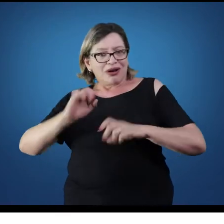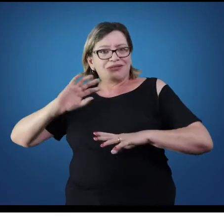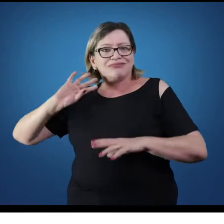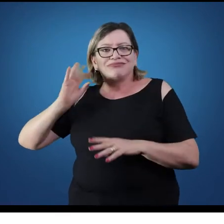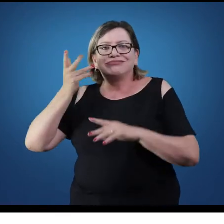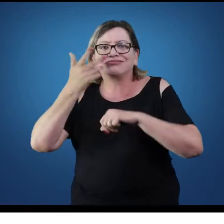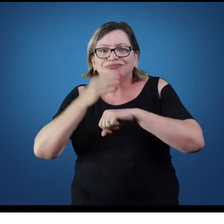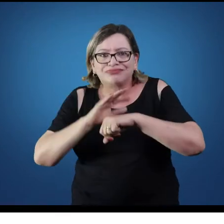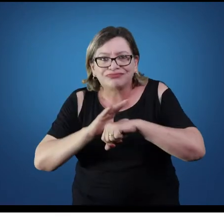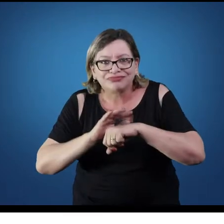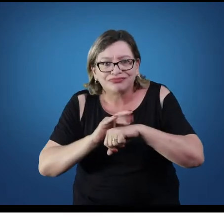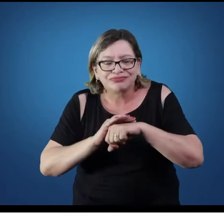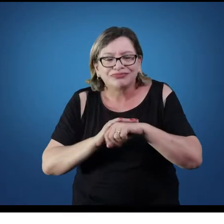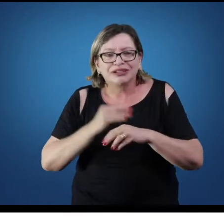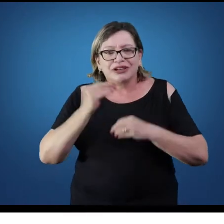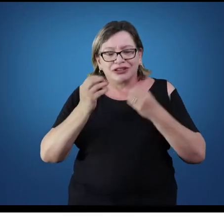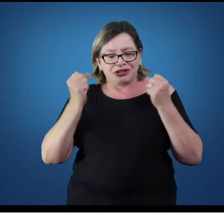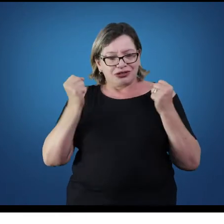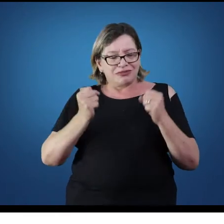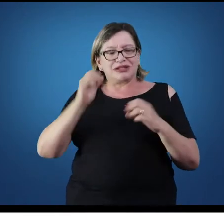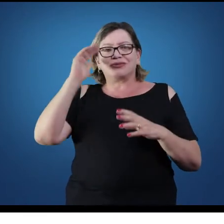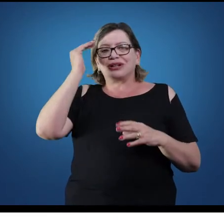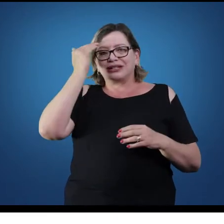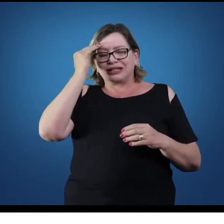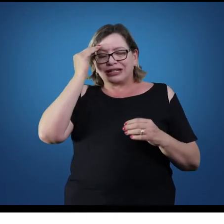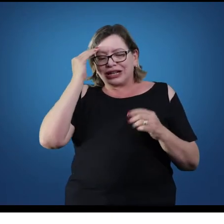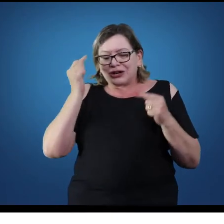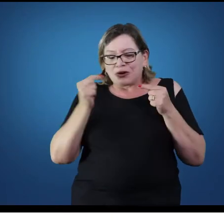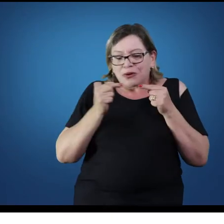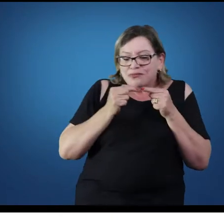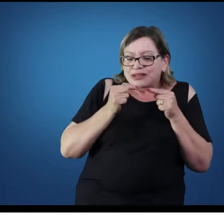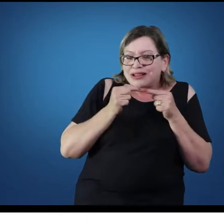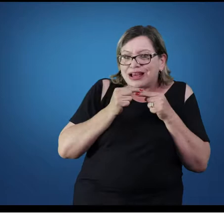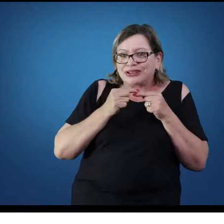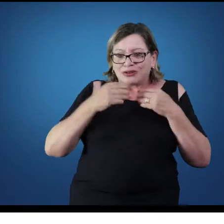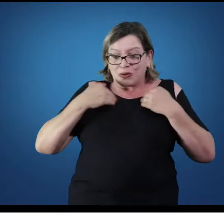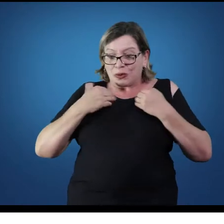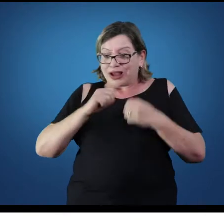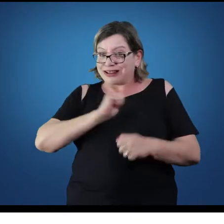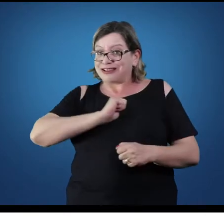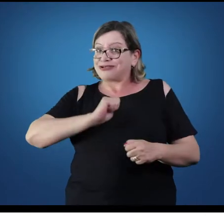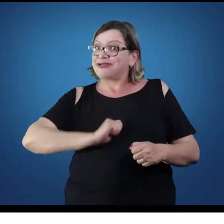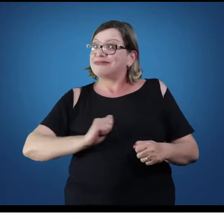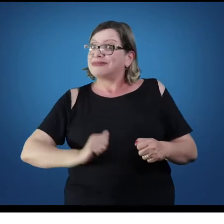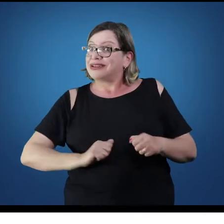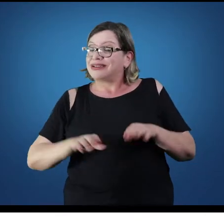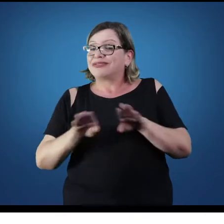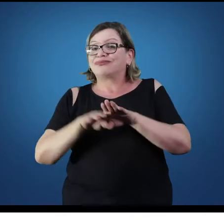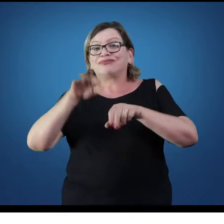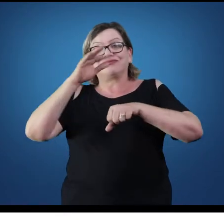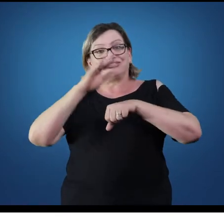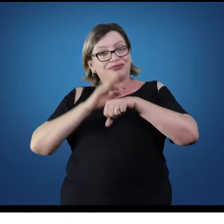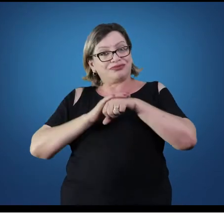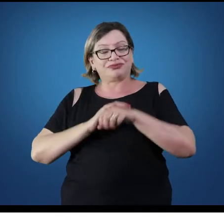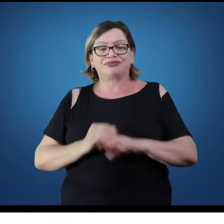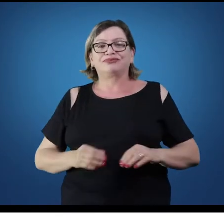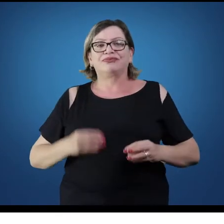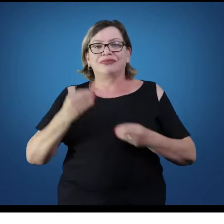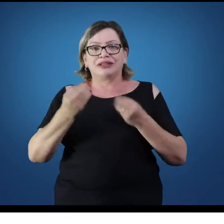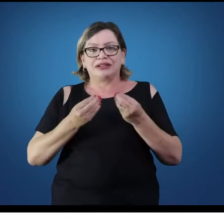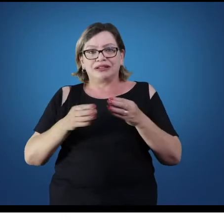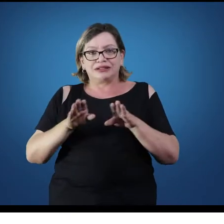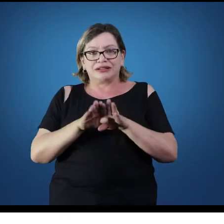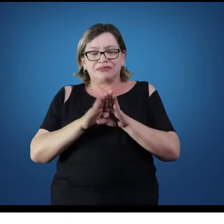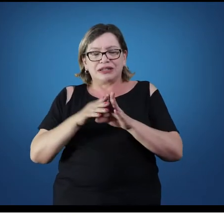Então elas são mais tranquilas até de entender quando a gente junta a patologia com a estrutura anatômica, no caso do sistema circulatório, além da